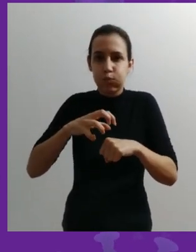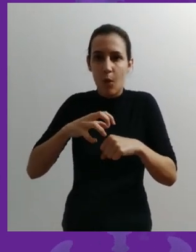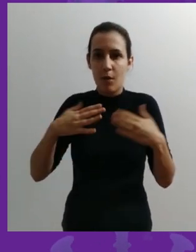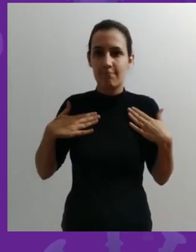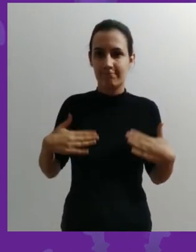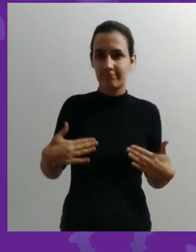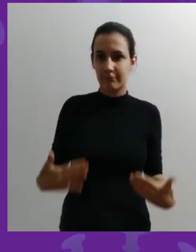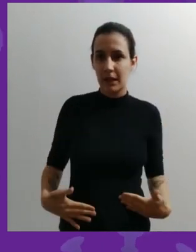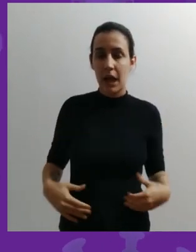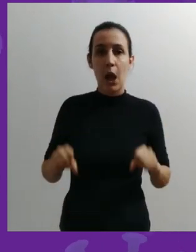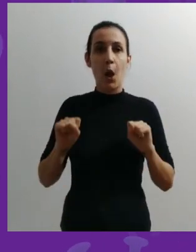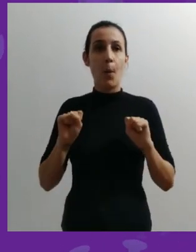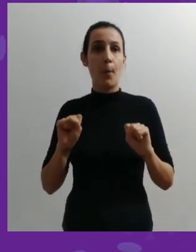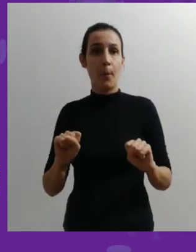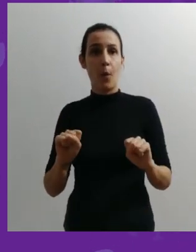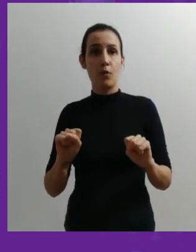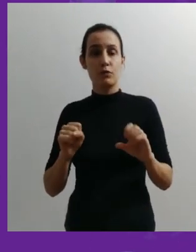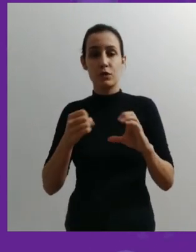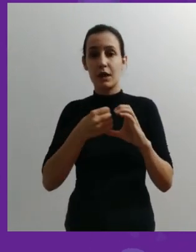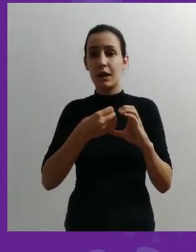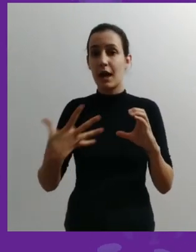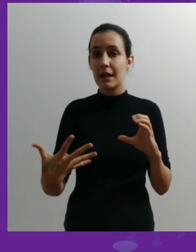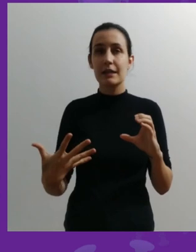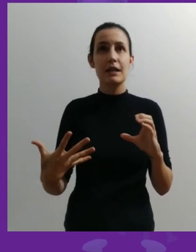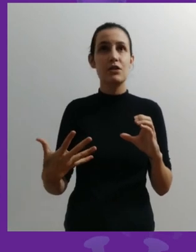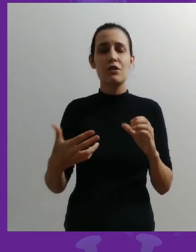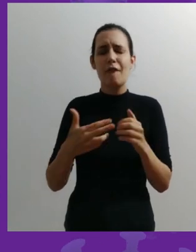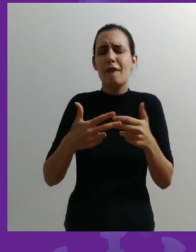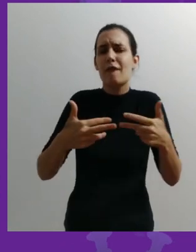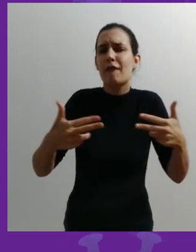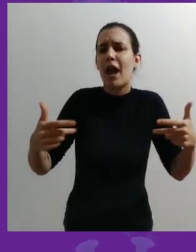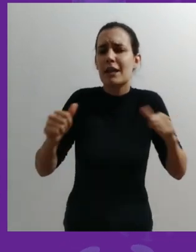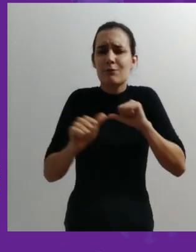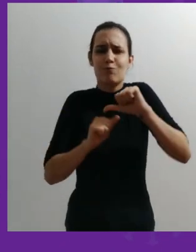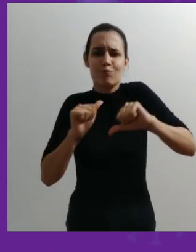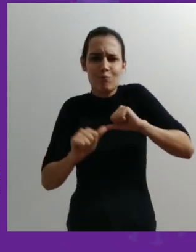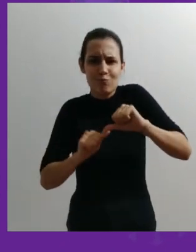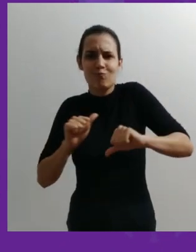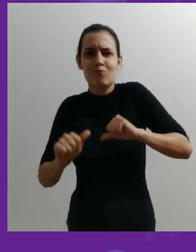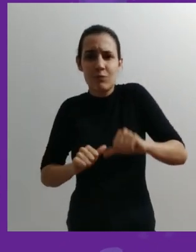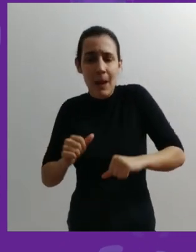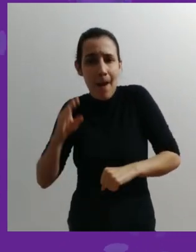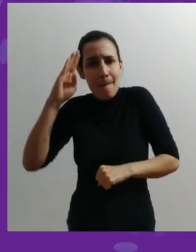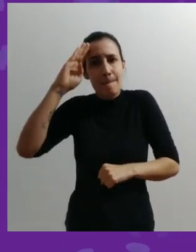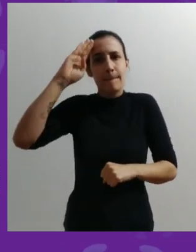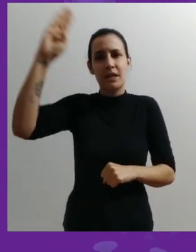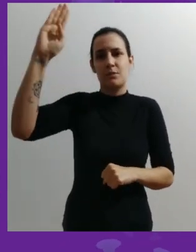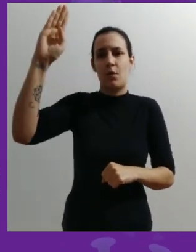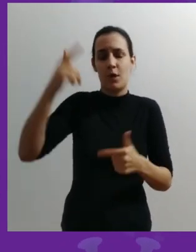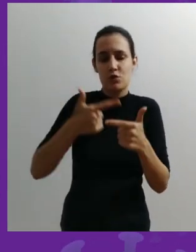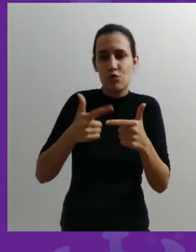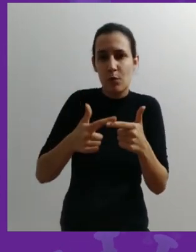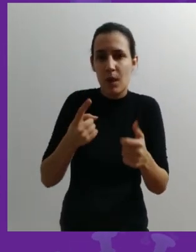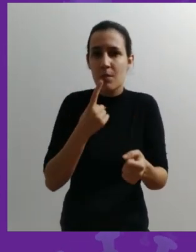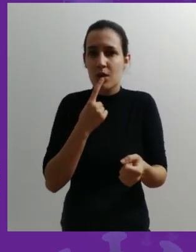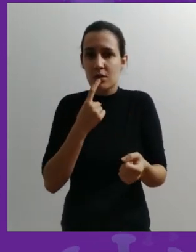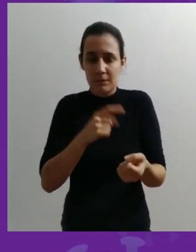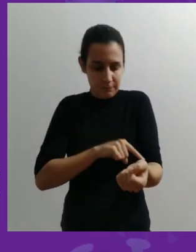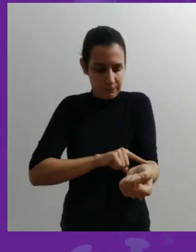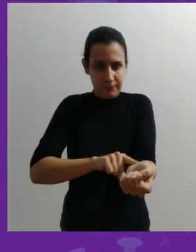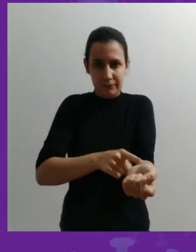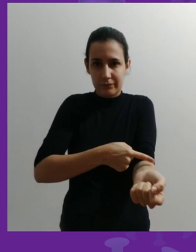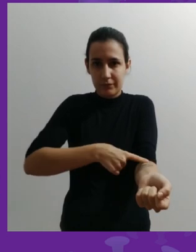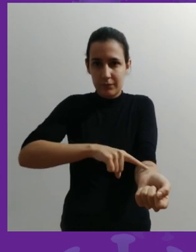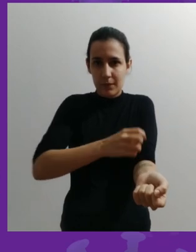no organismo que pode ser caracterizada por uma série de alterações, inclusive distúrbios de coagulação sanguínea.